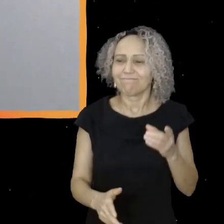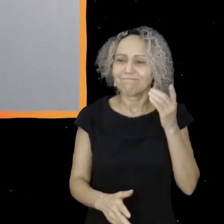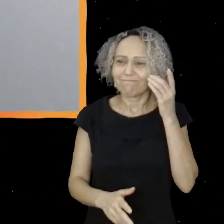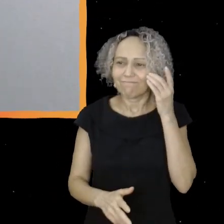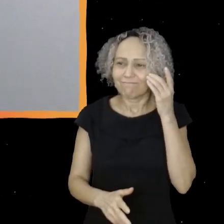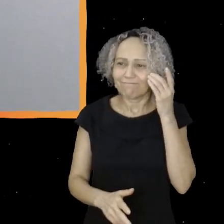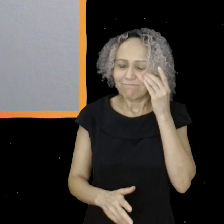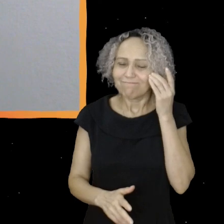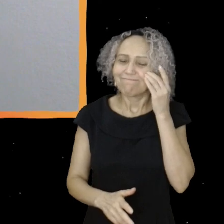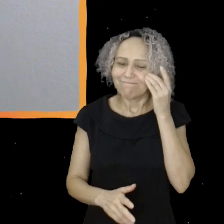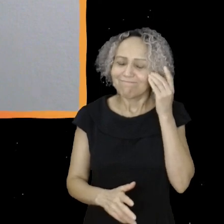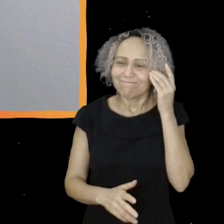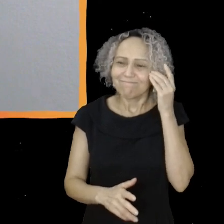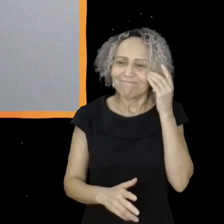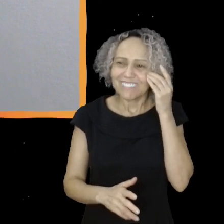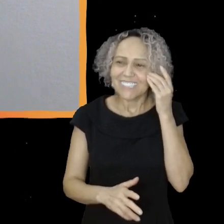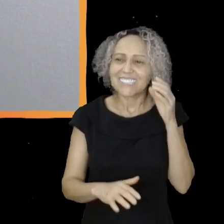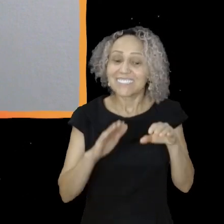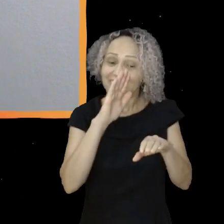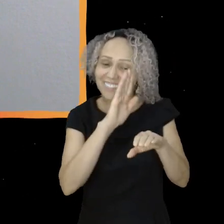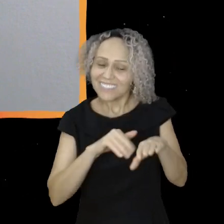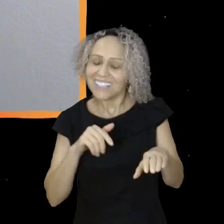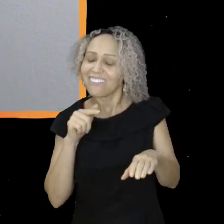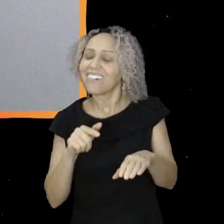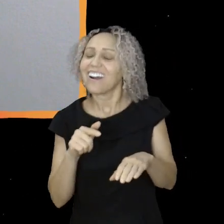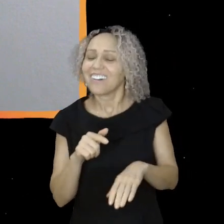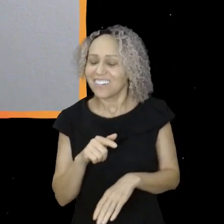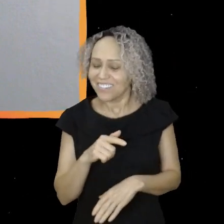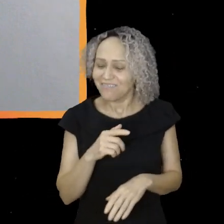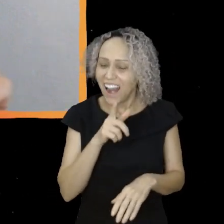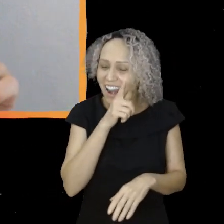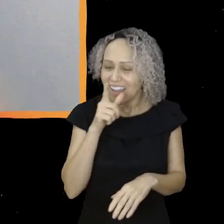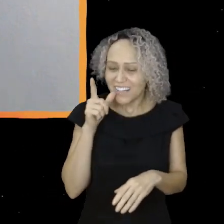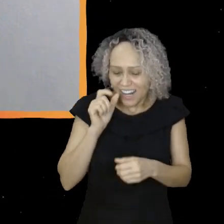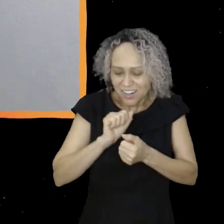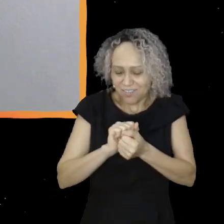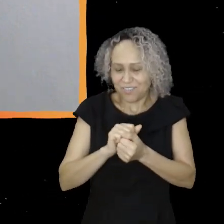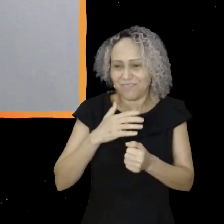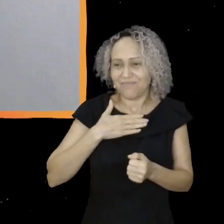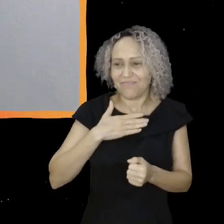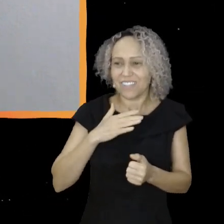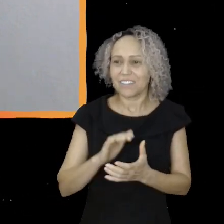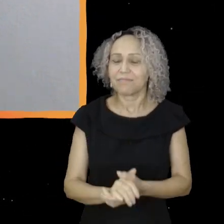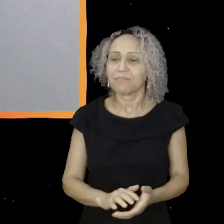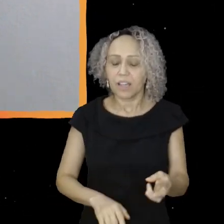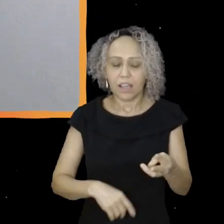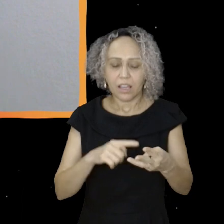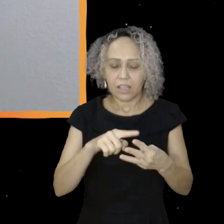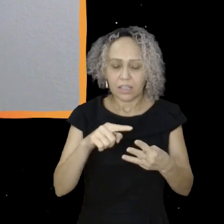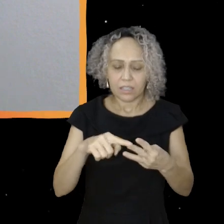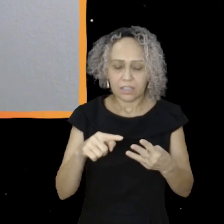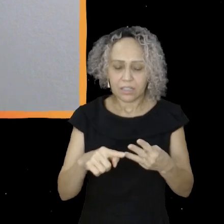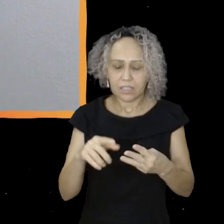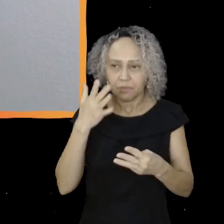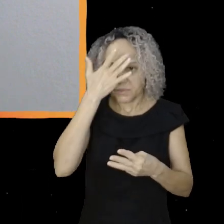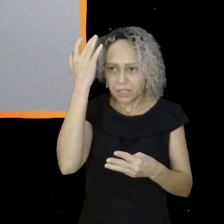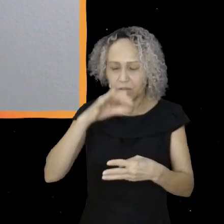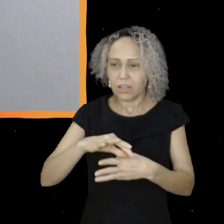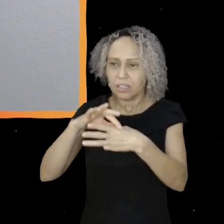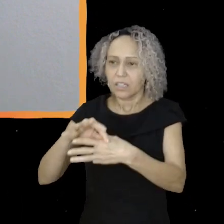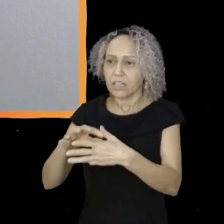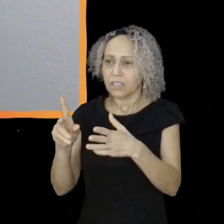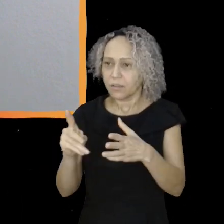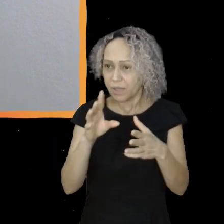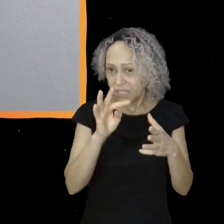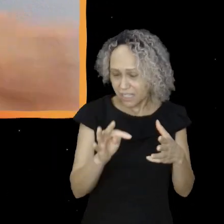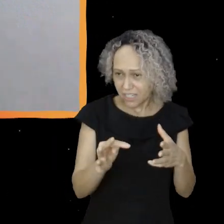Eu acho que a Dilma é a disparada que mais aparece no nosso pingue-pongue. Dá pra gente o nome de três lideranças petistas que você juntaria num